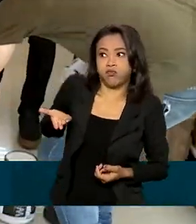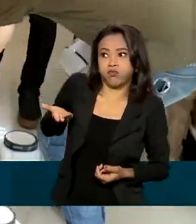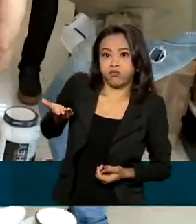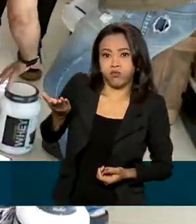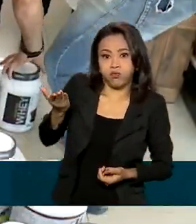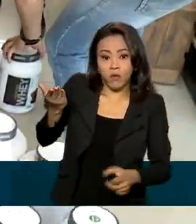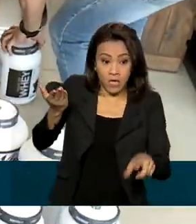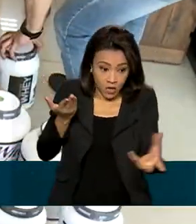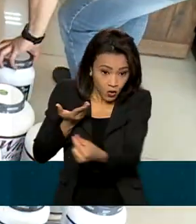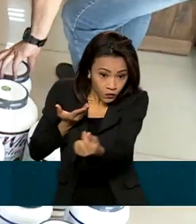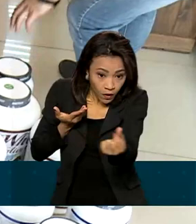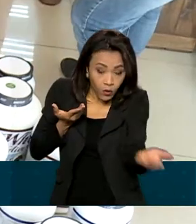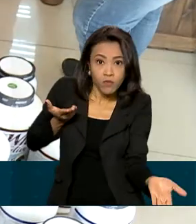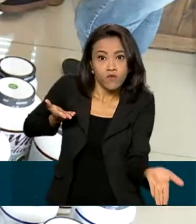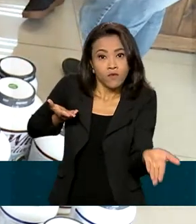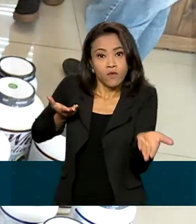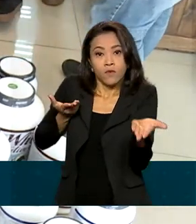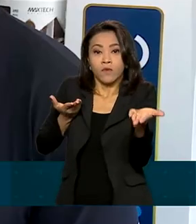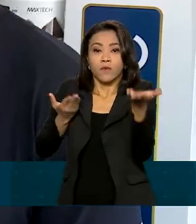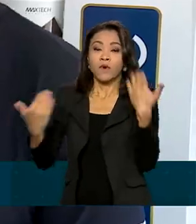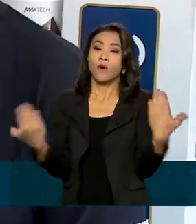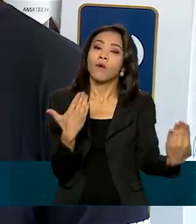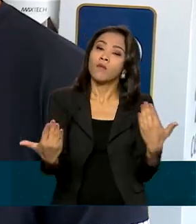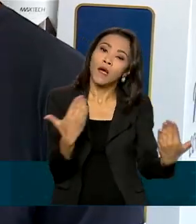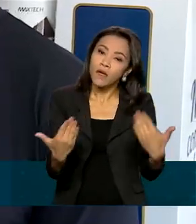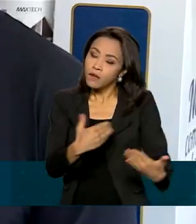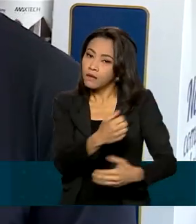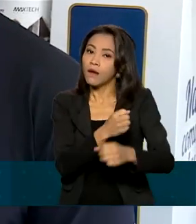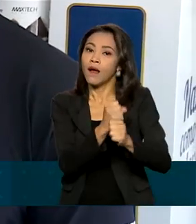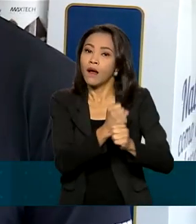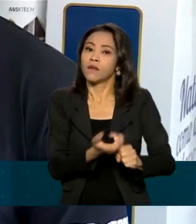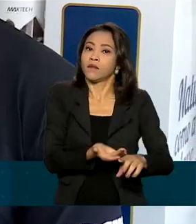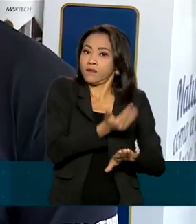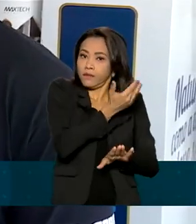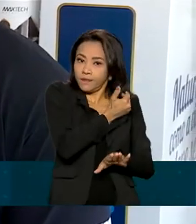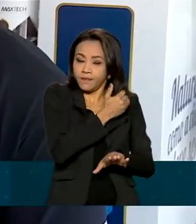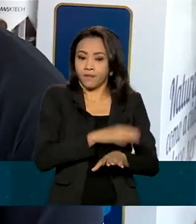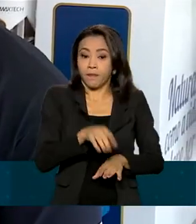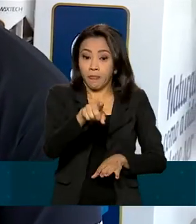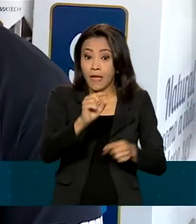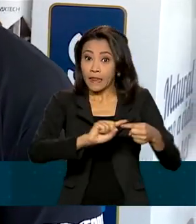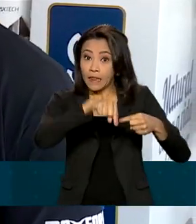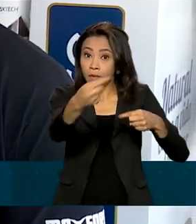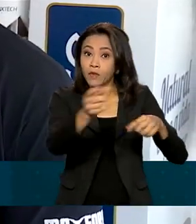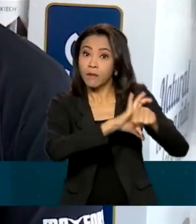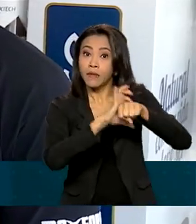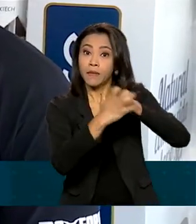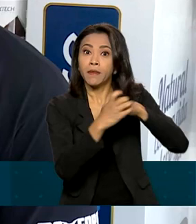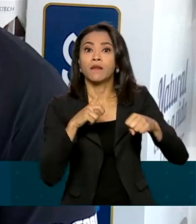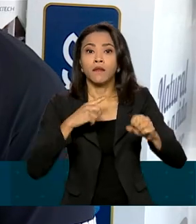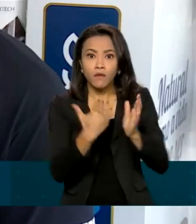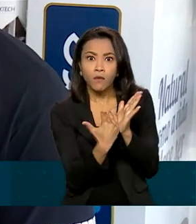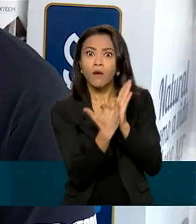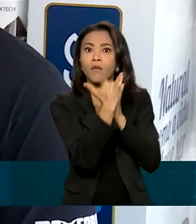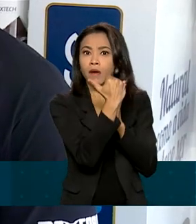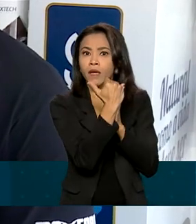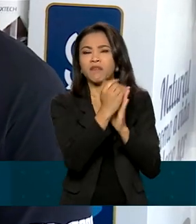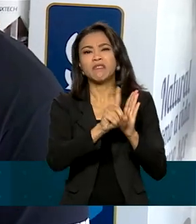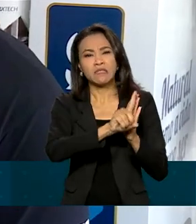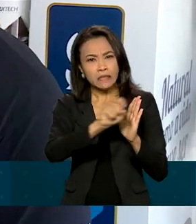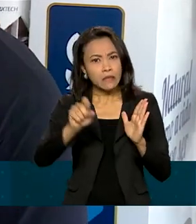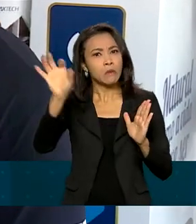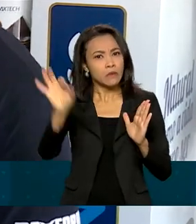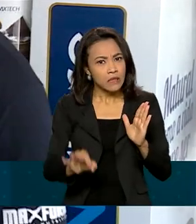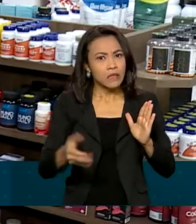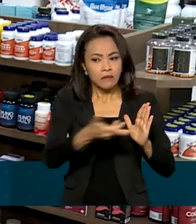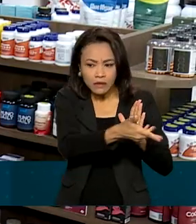em comparação com anos anteriores. Depois da pandemia, teve um aumento expressivo de pelo menos 100% no